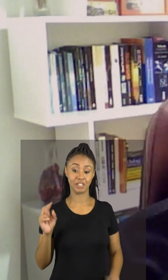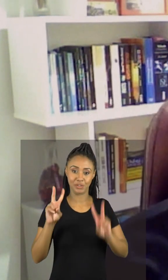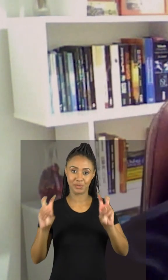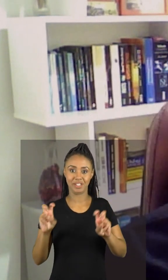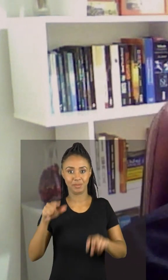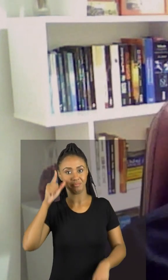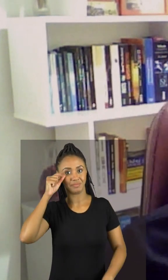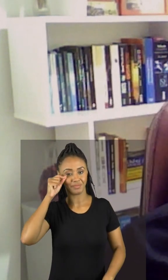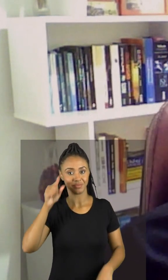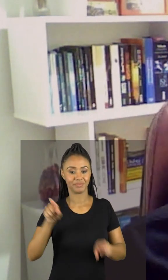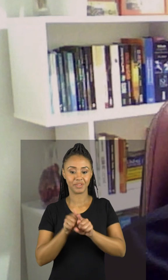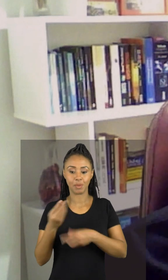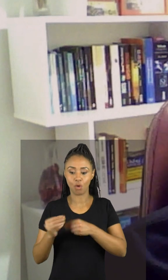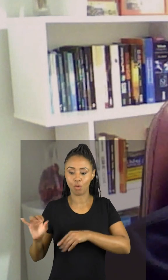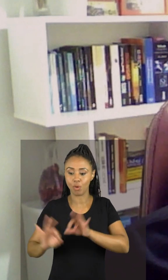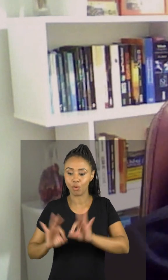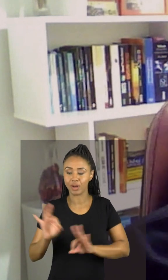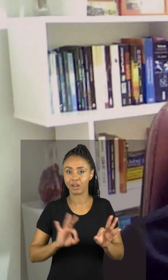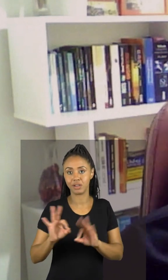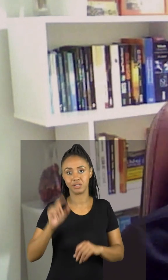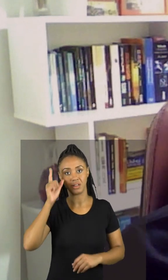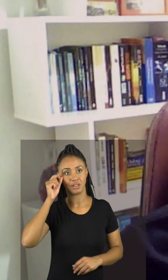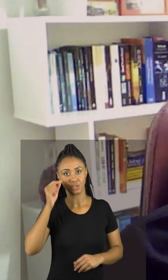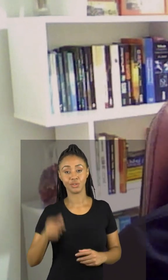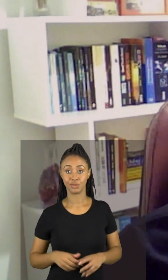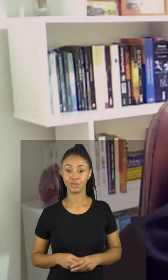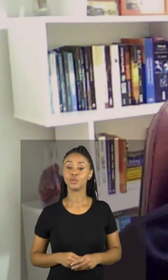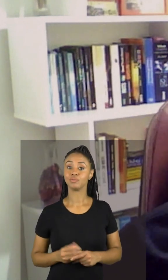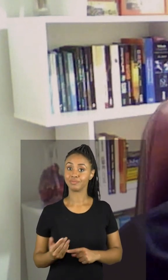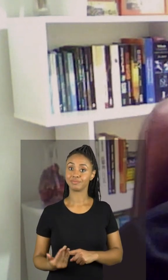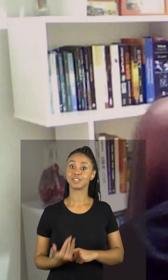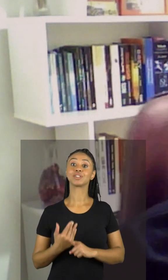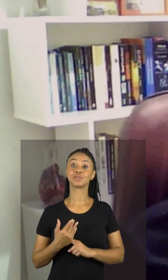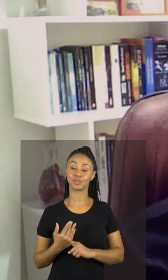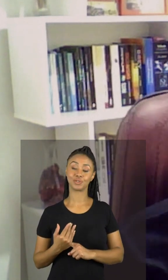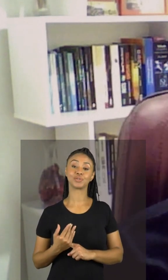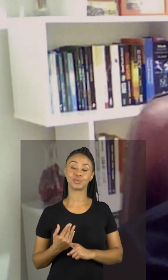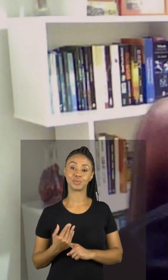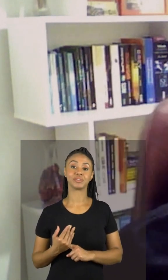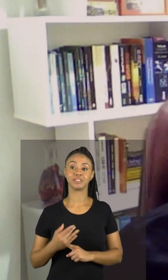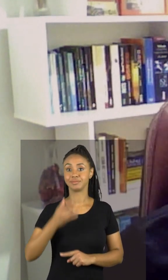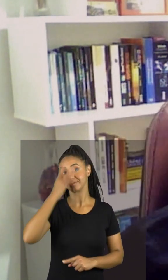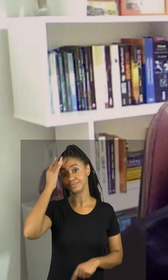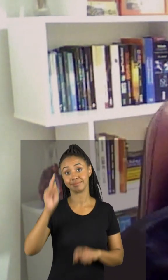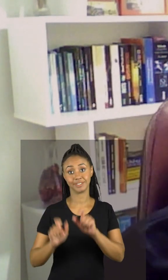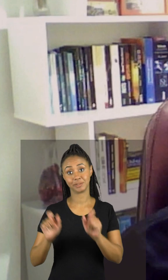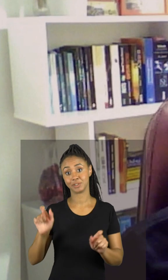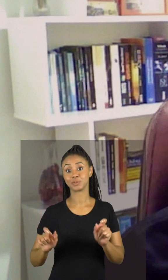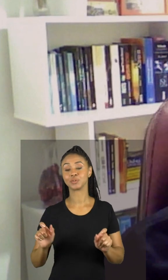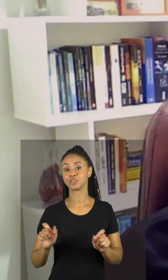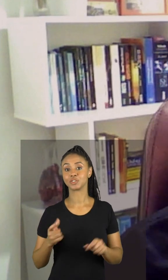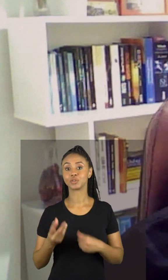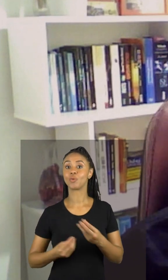e sobre higiene do sono principalmente o que vai ajudar muito as pessoas a lidarem